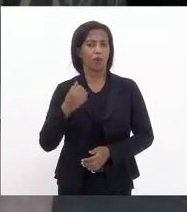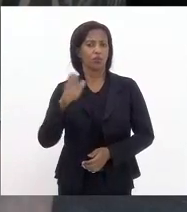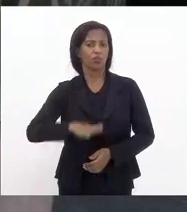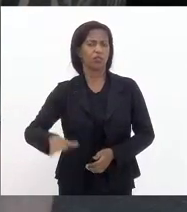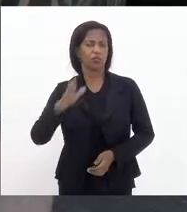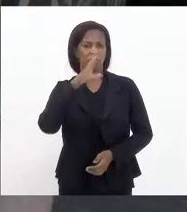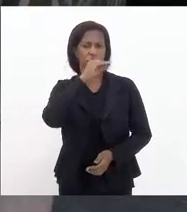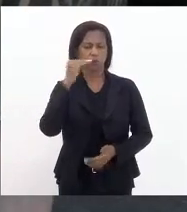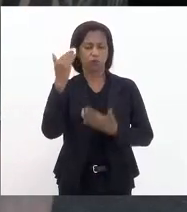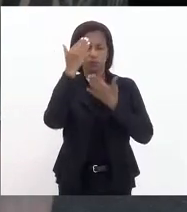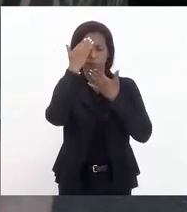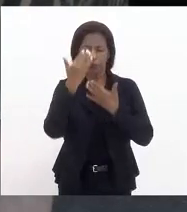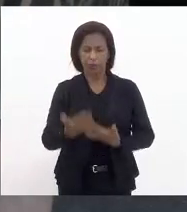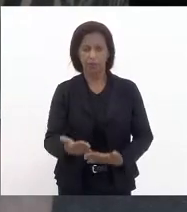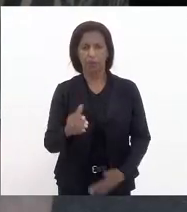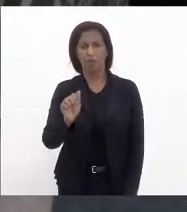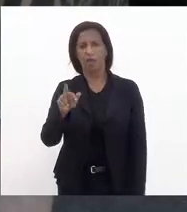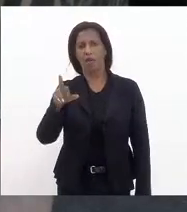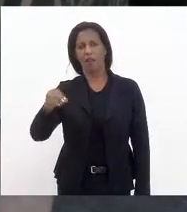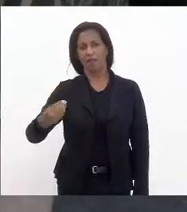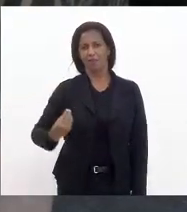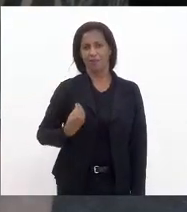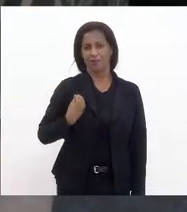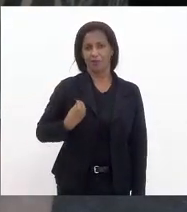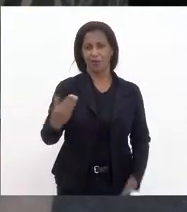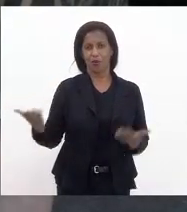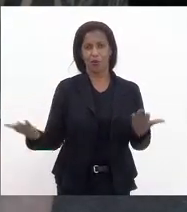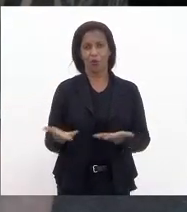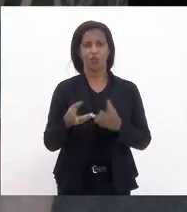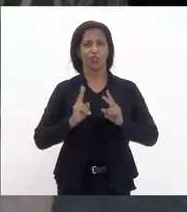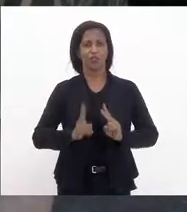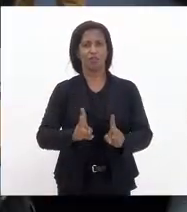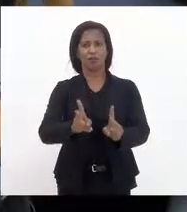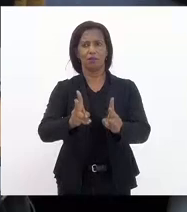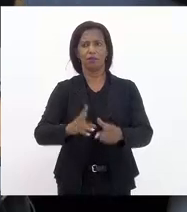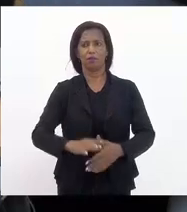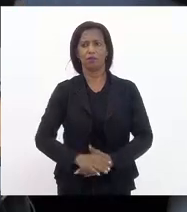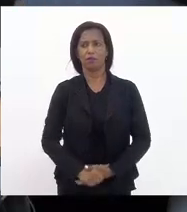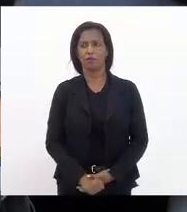muito obrigada Agatha presente hoje e sempre